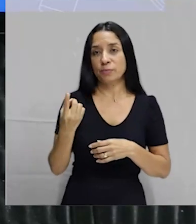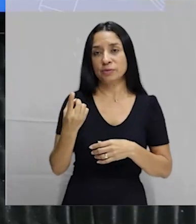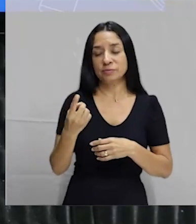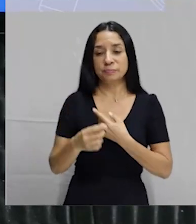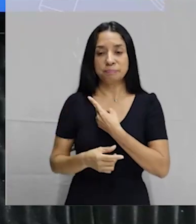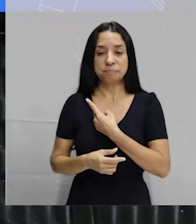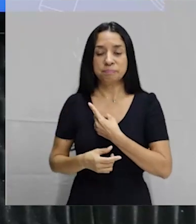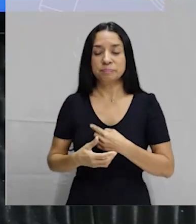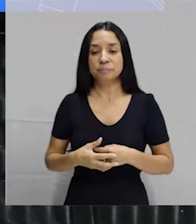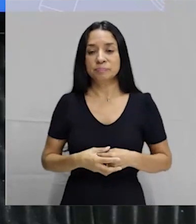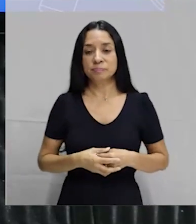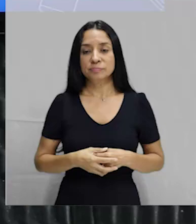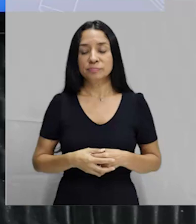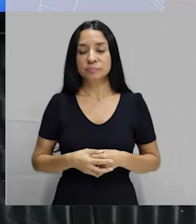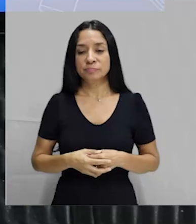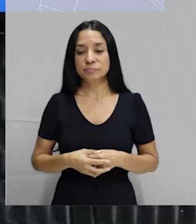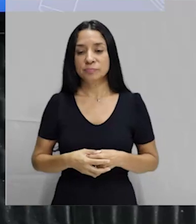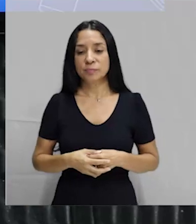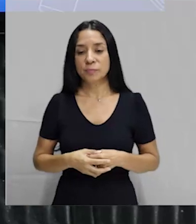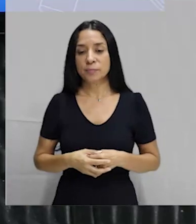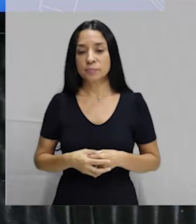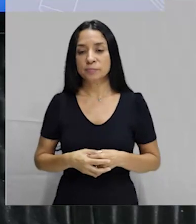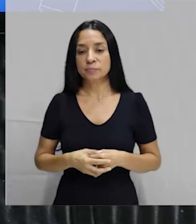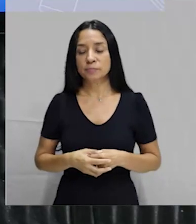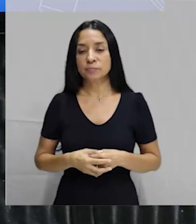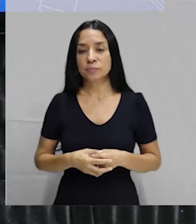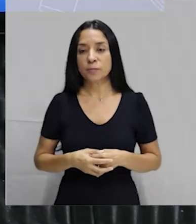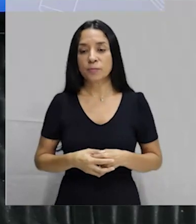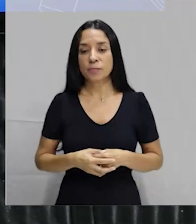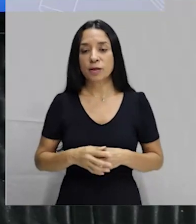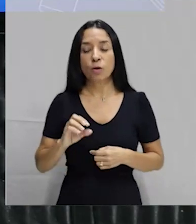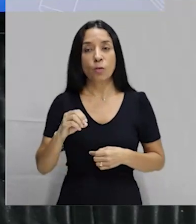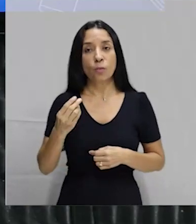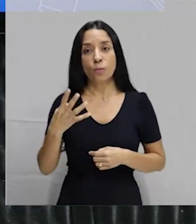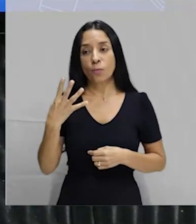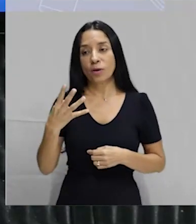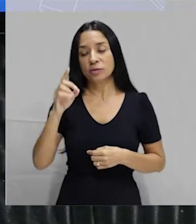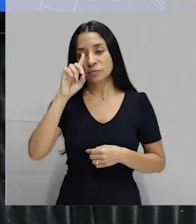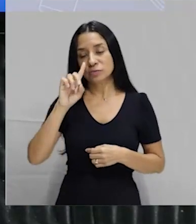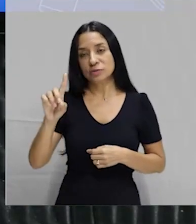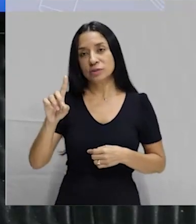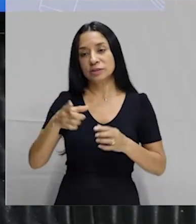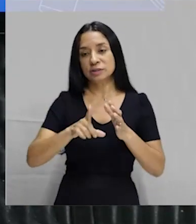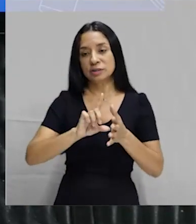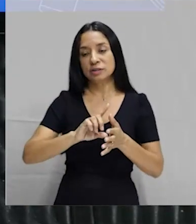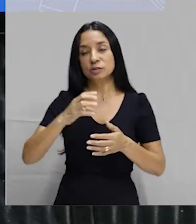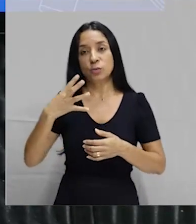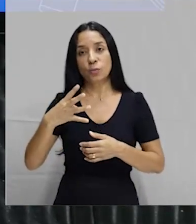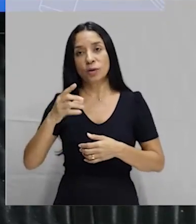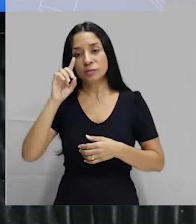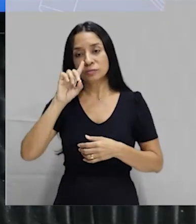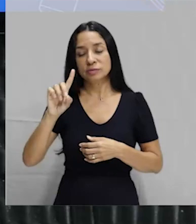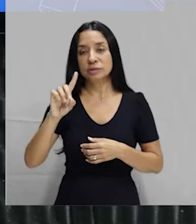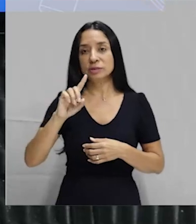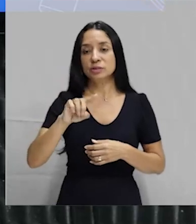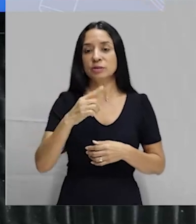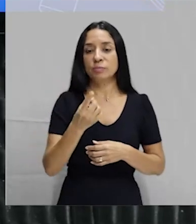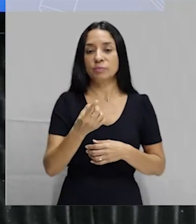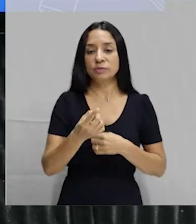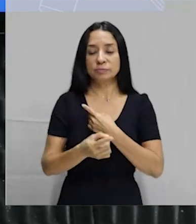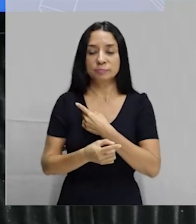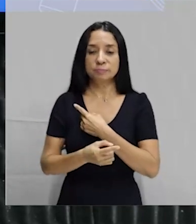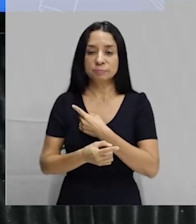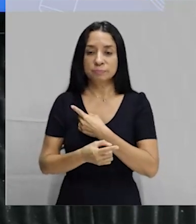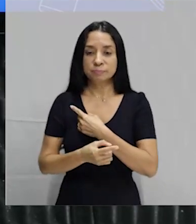ou 4 dias, né? 3 dias antes, 3 dias depois, ou 4 dias antes ou 4 dias depois. Ou seja, mais ou menos